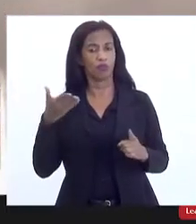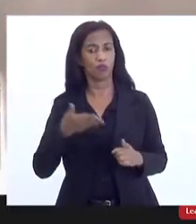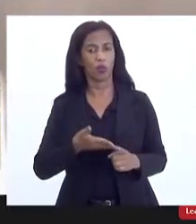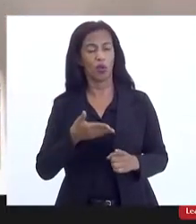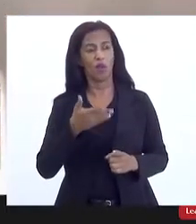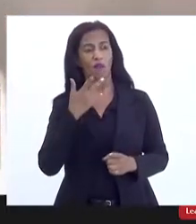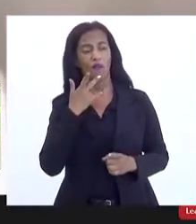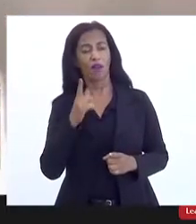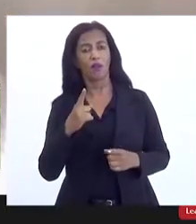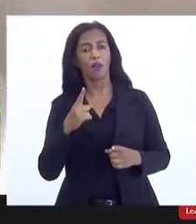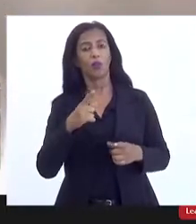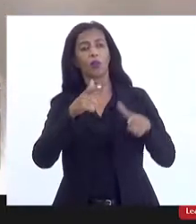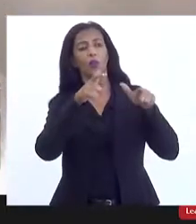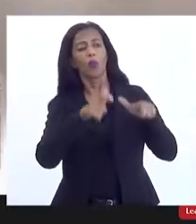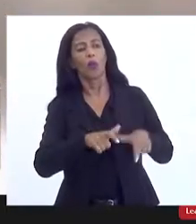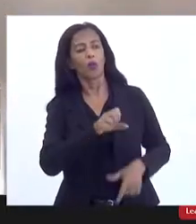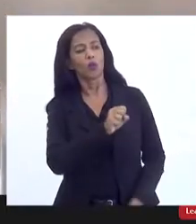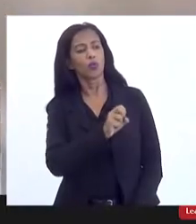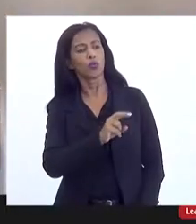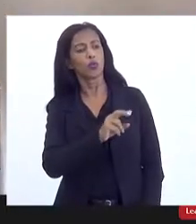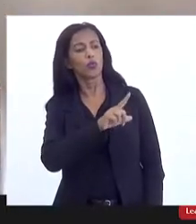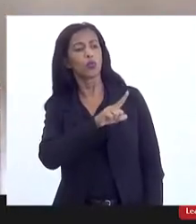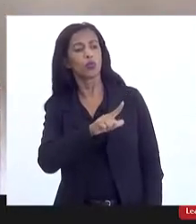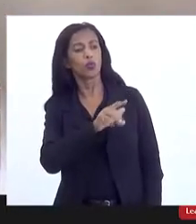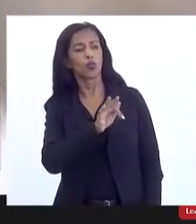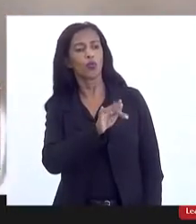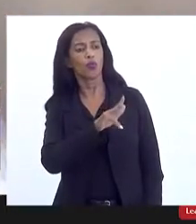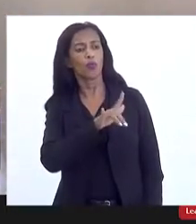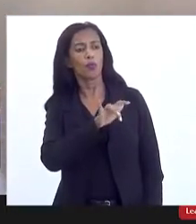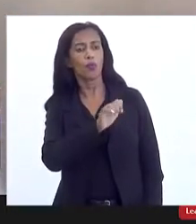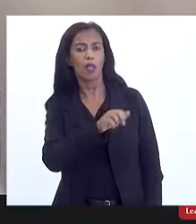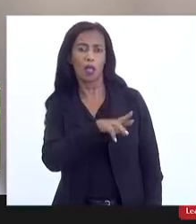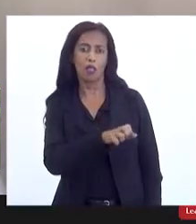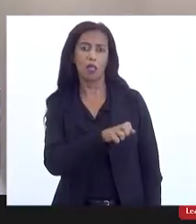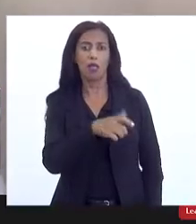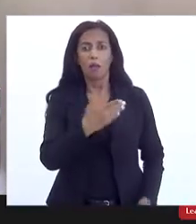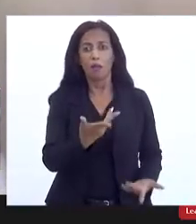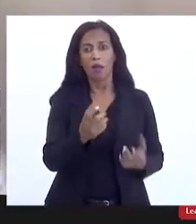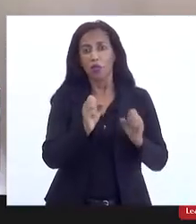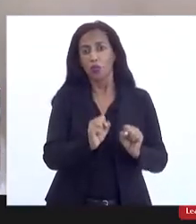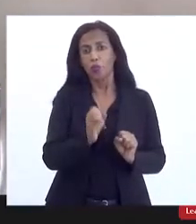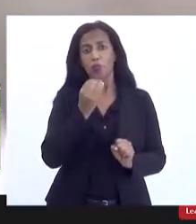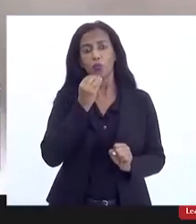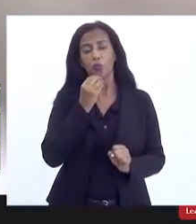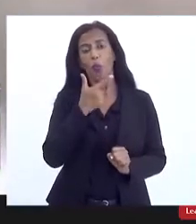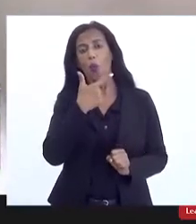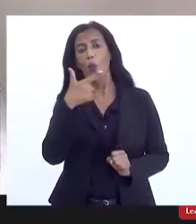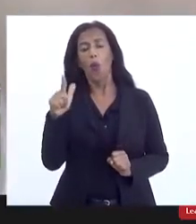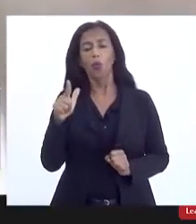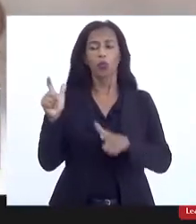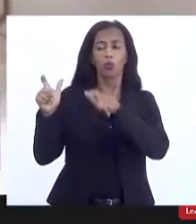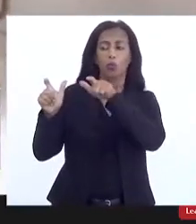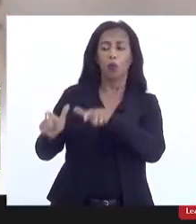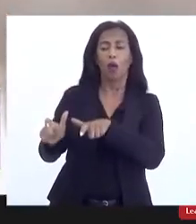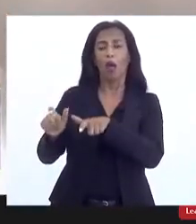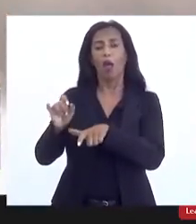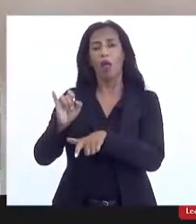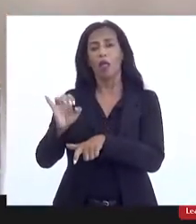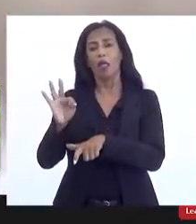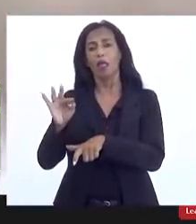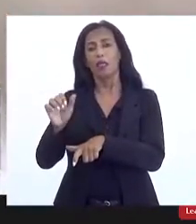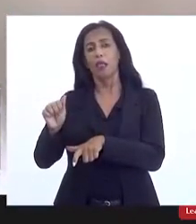fluminense, mas poderíamos, por exemplo, estar debatendo o noroeste fluminense, onde ontem em Itaperuna houve uma